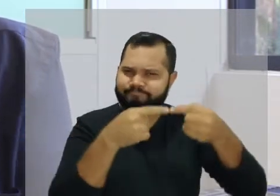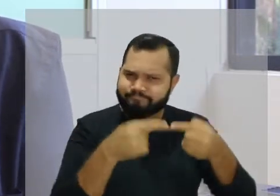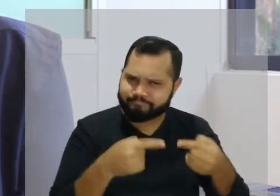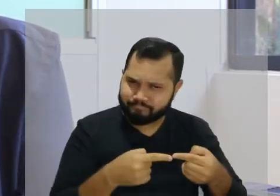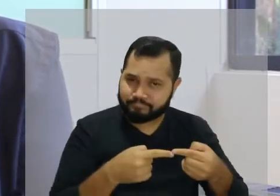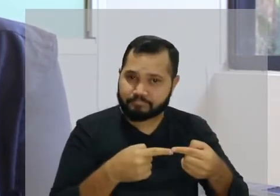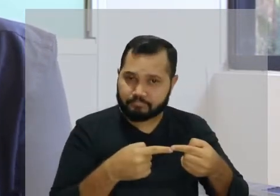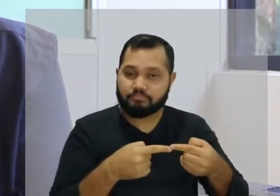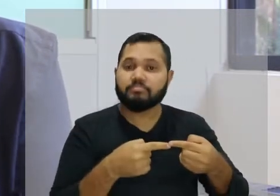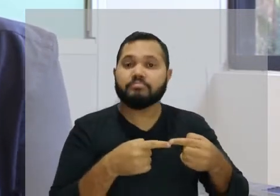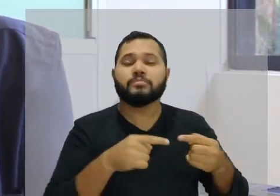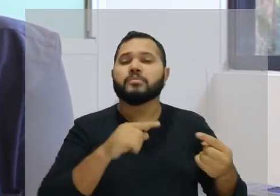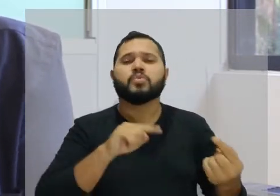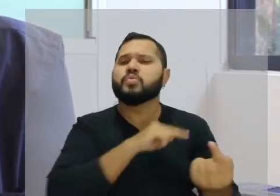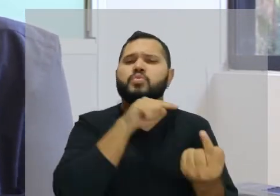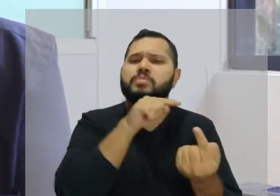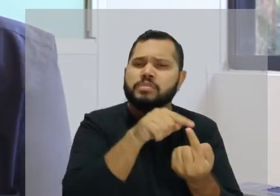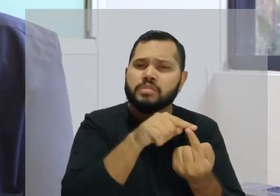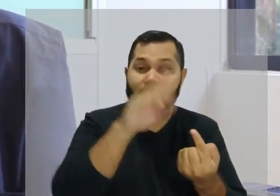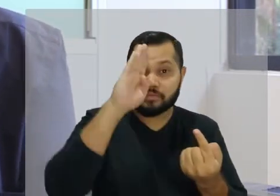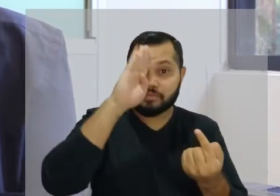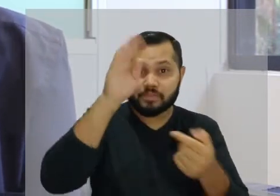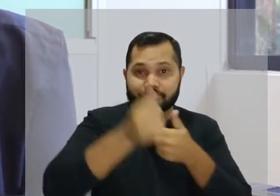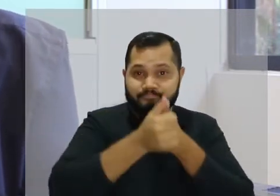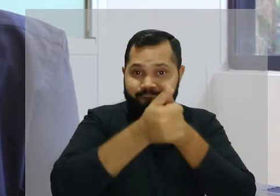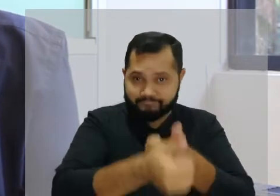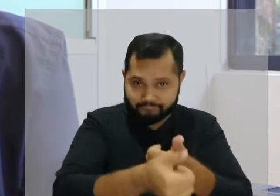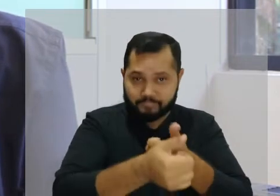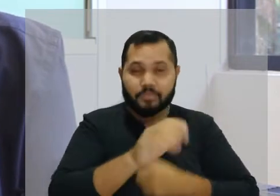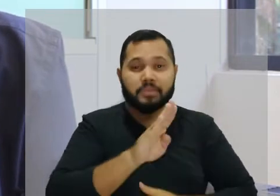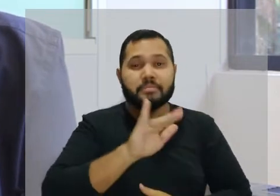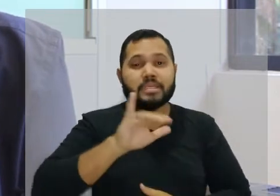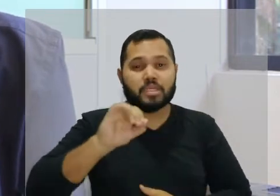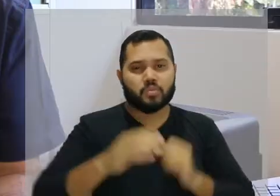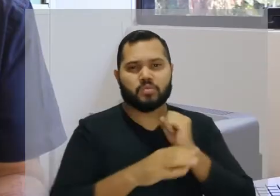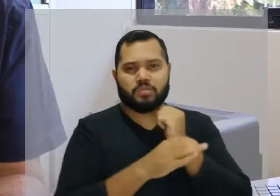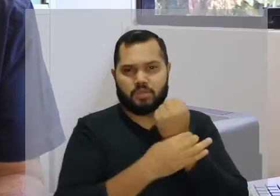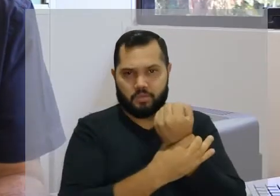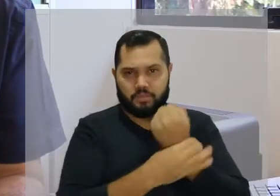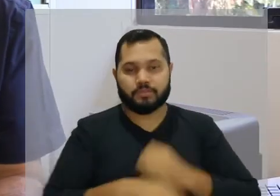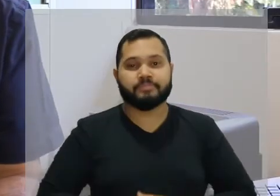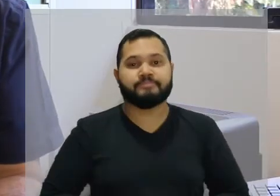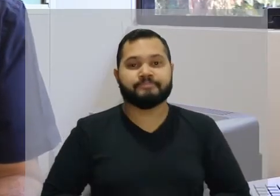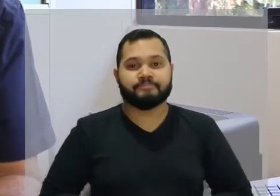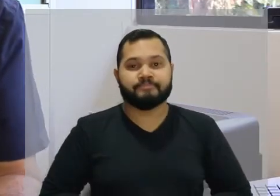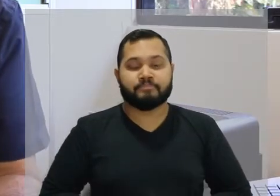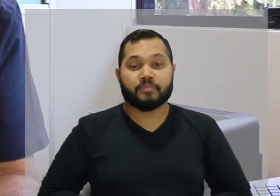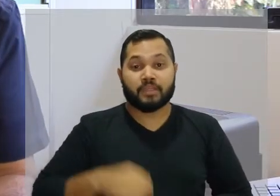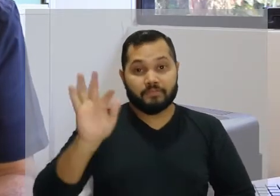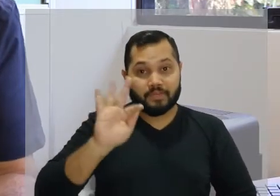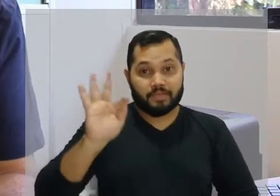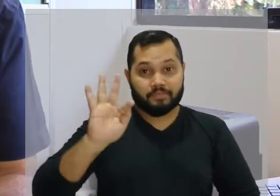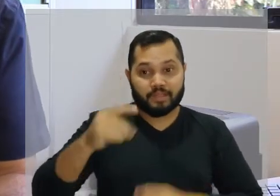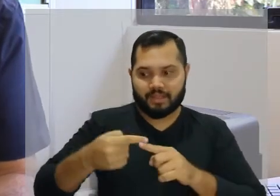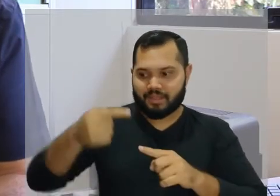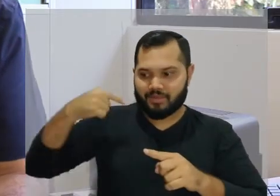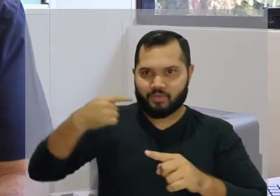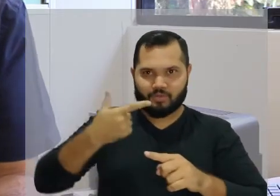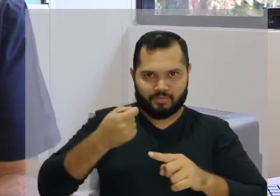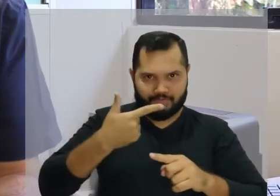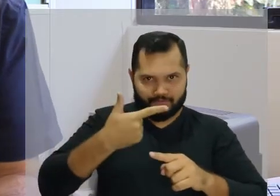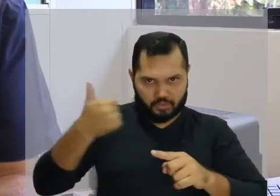escalonada, visando todas as medidas de biossegurança. Quero ressaltar que em fevereiro de